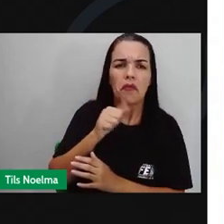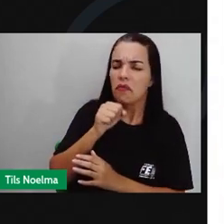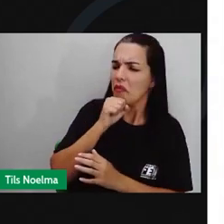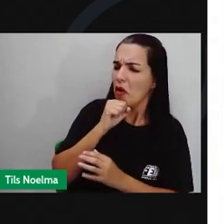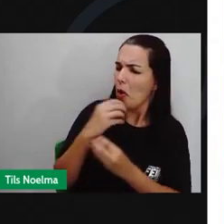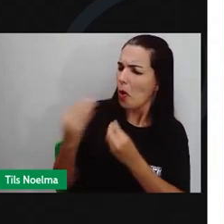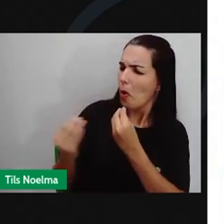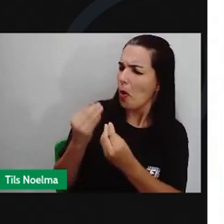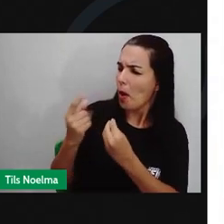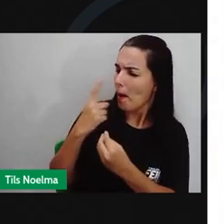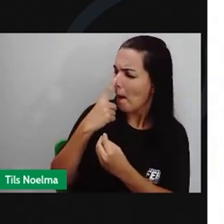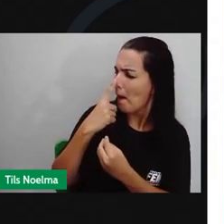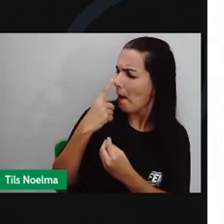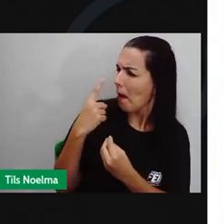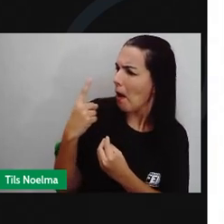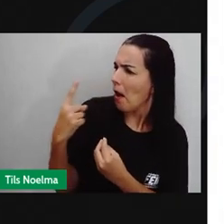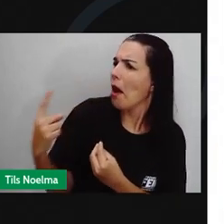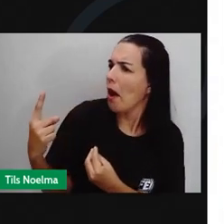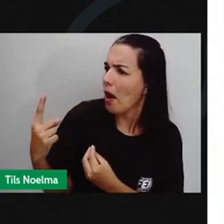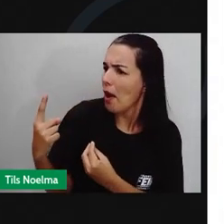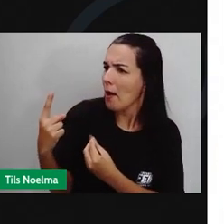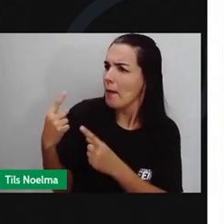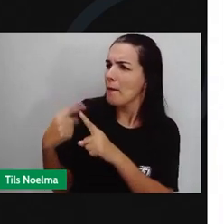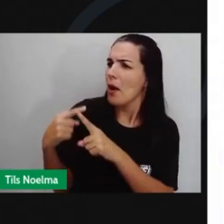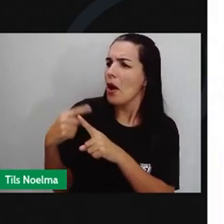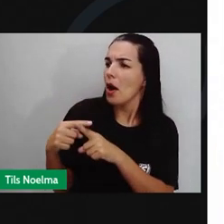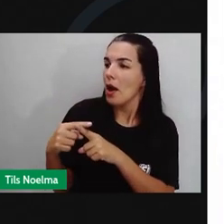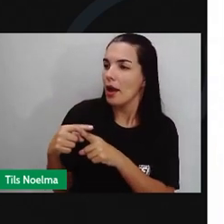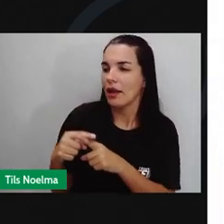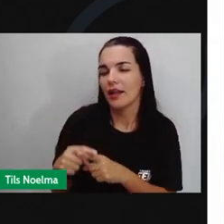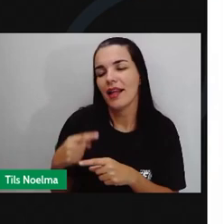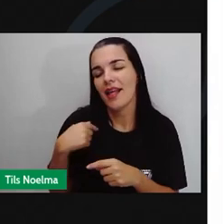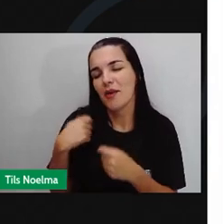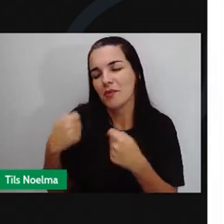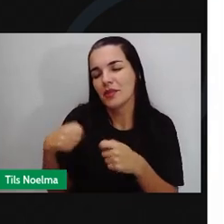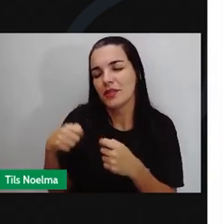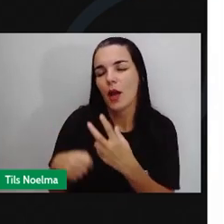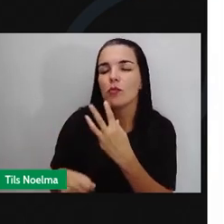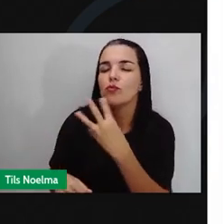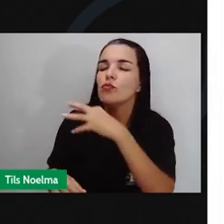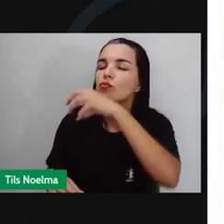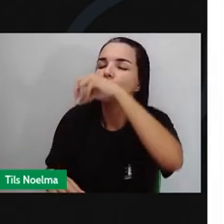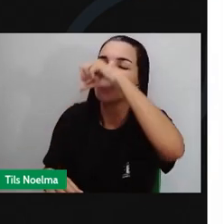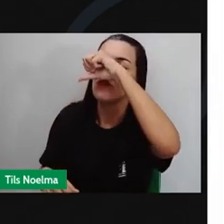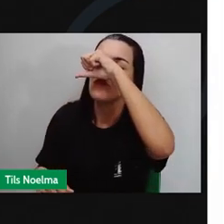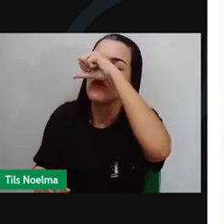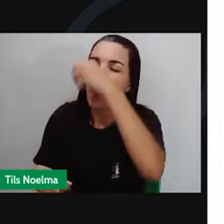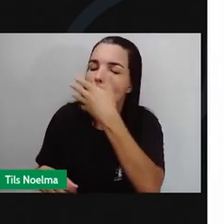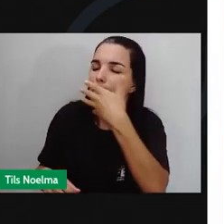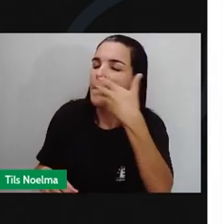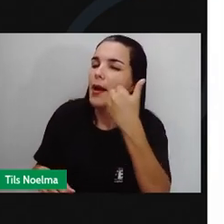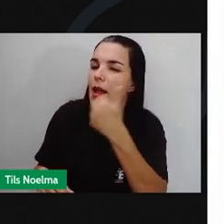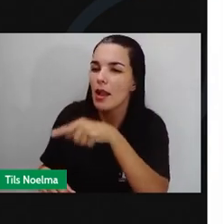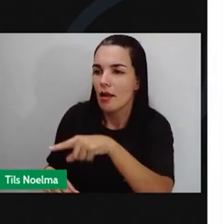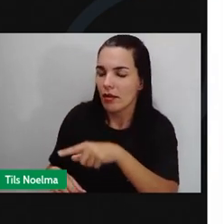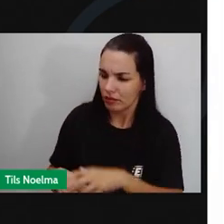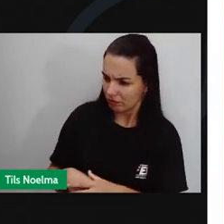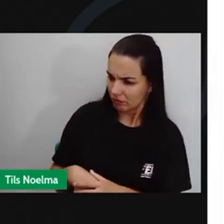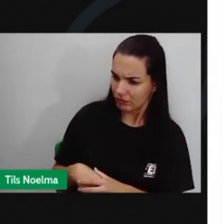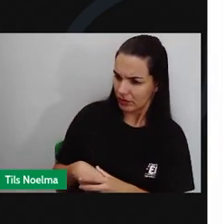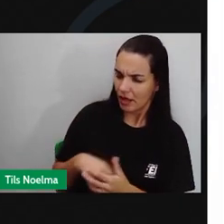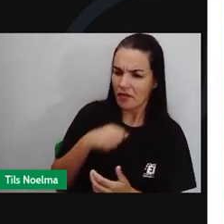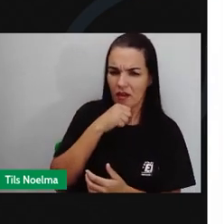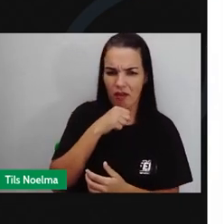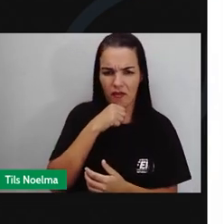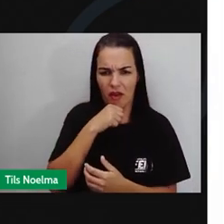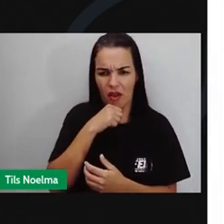nariz tão grande? É para te cheirar melhor Nossa, vovó Para